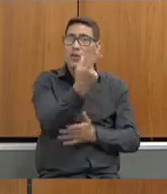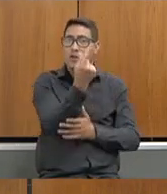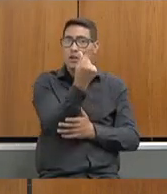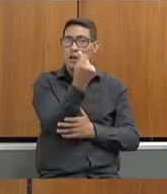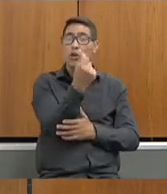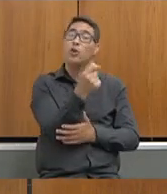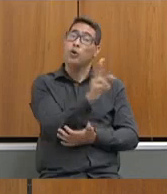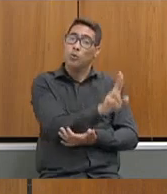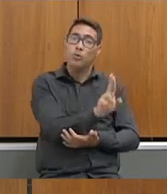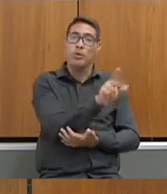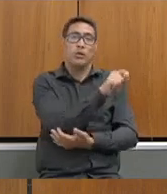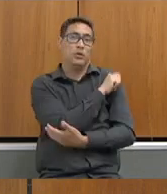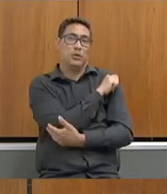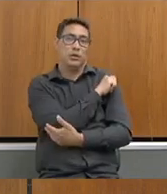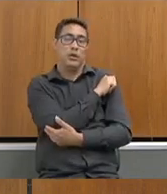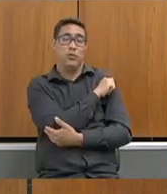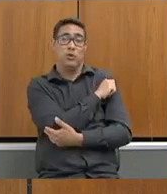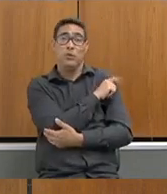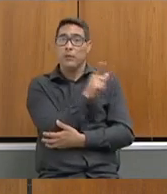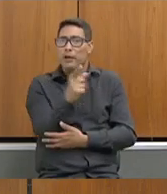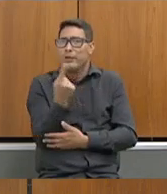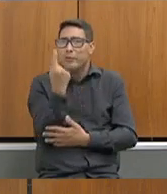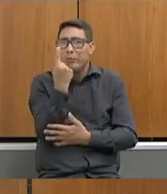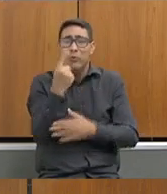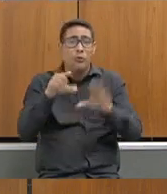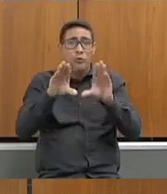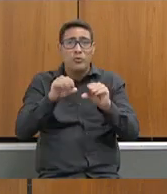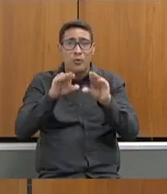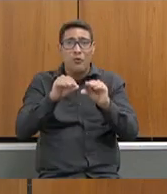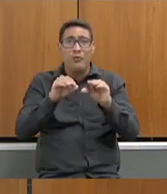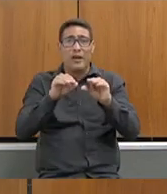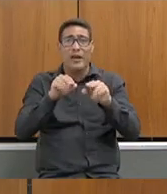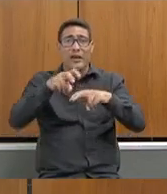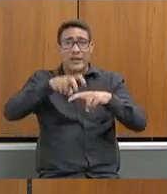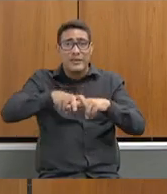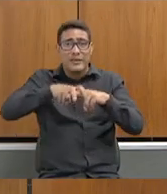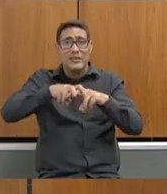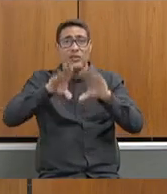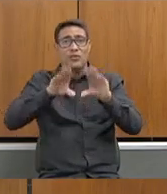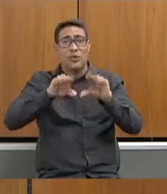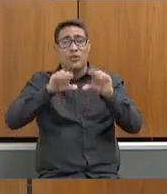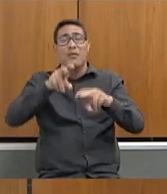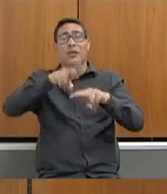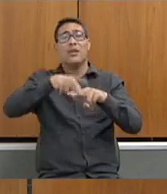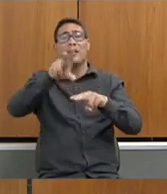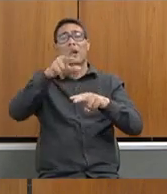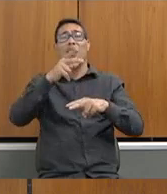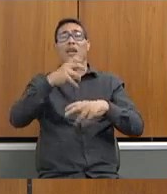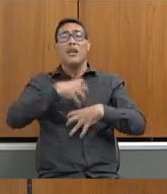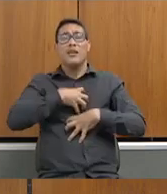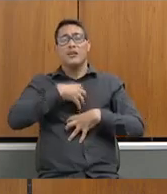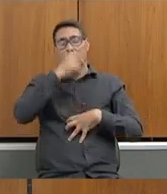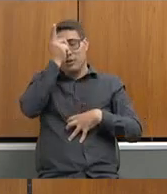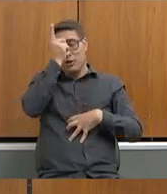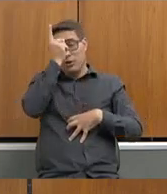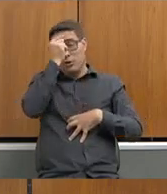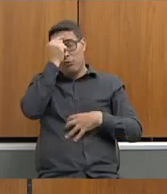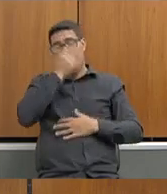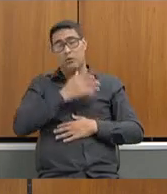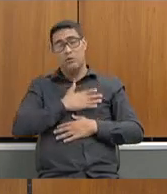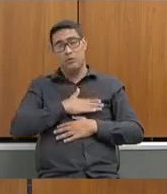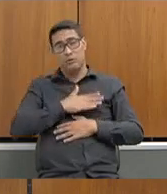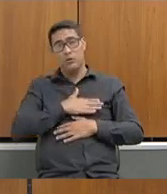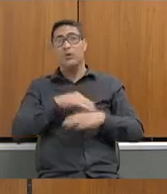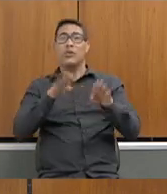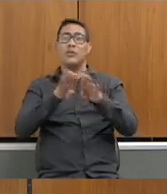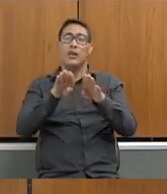um sofá para na hora do intervalo o diretor poder sentar e relaxar um pouco é necessário, um micro-ondas